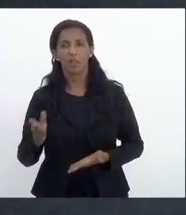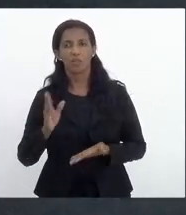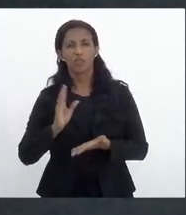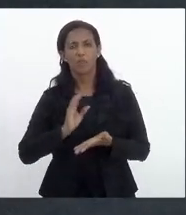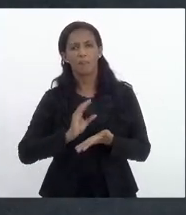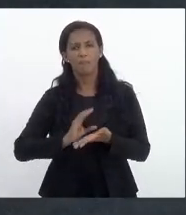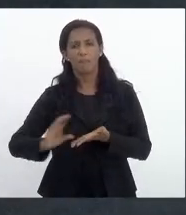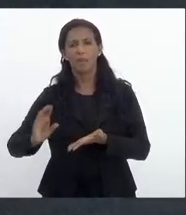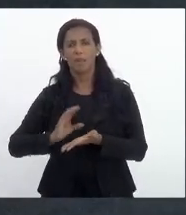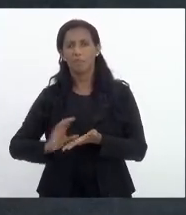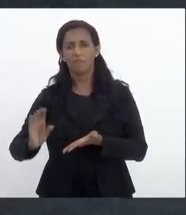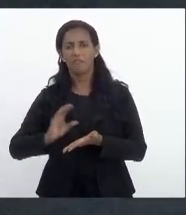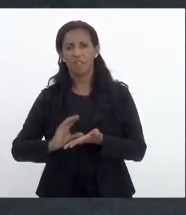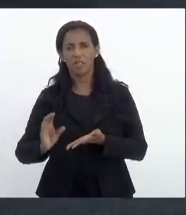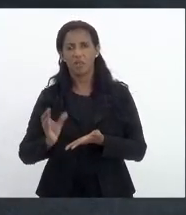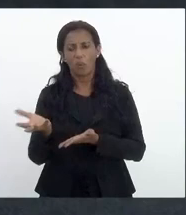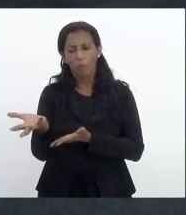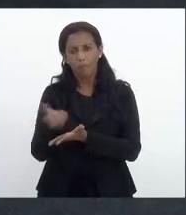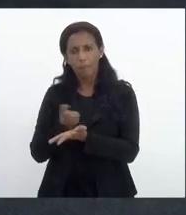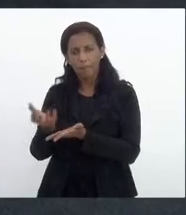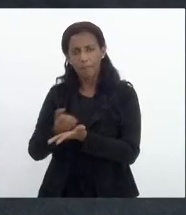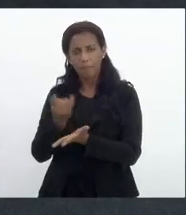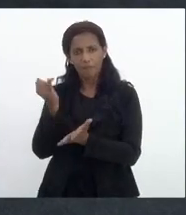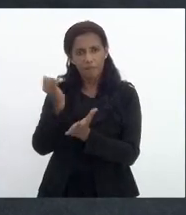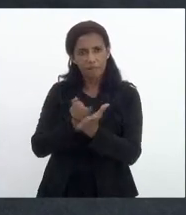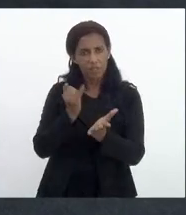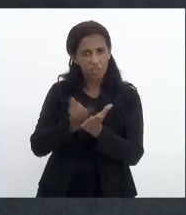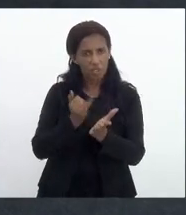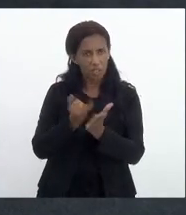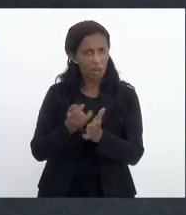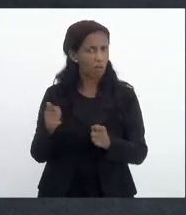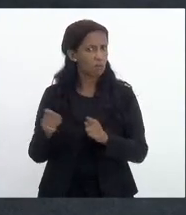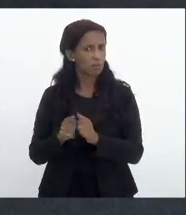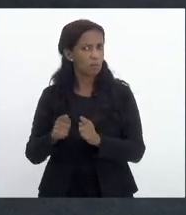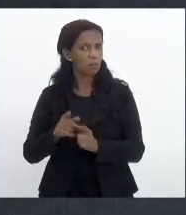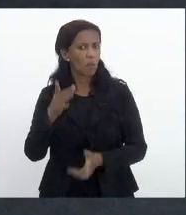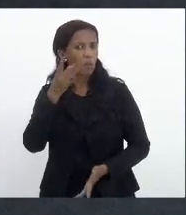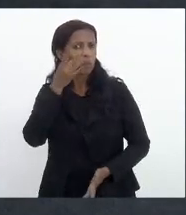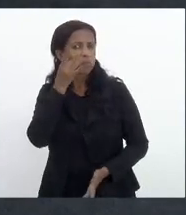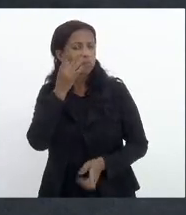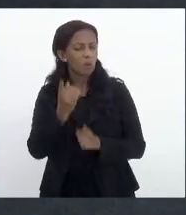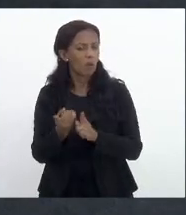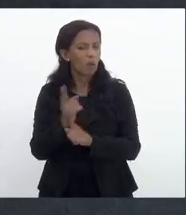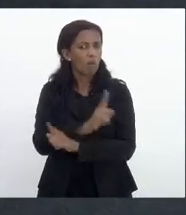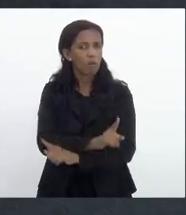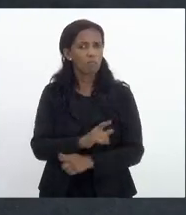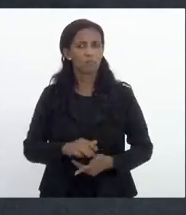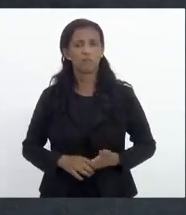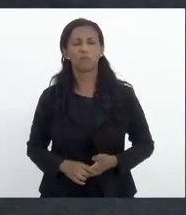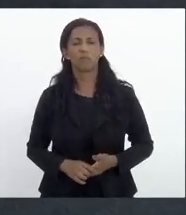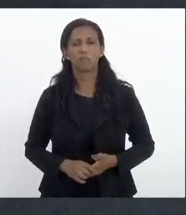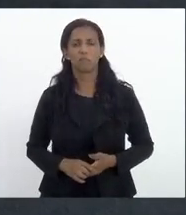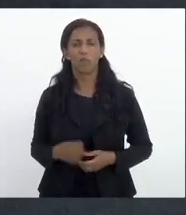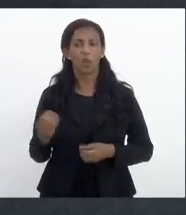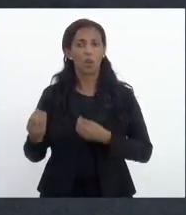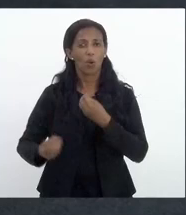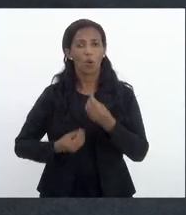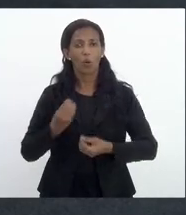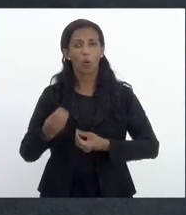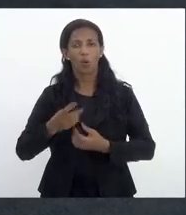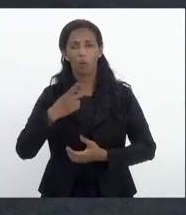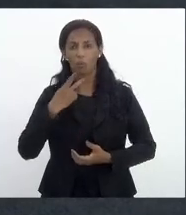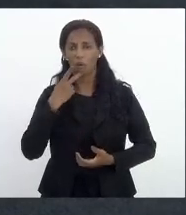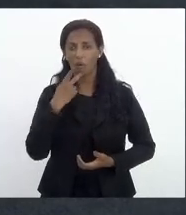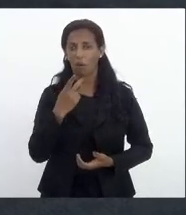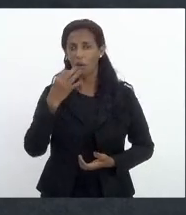fiscal nem tampouco de não comprovação de contrapartida com a alegação